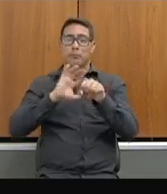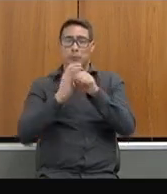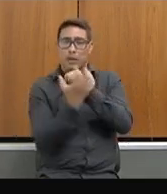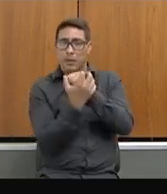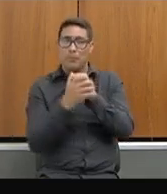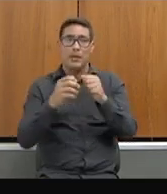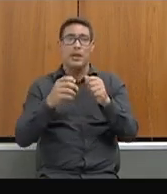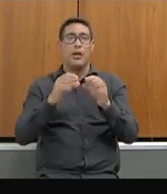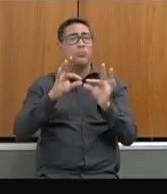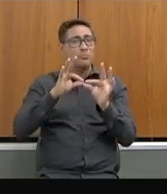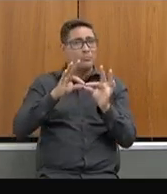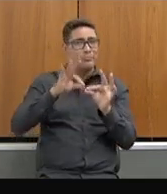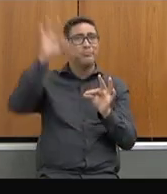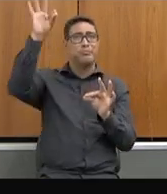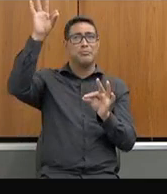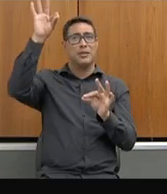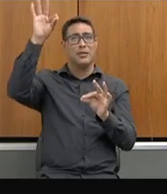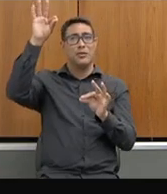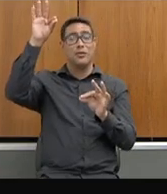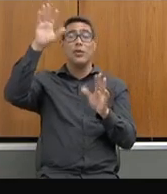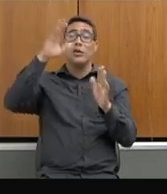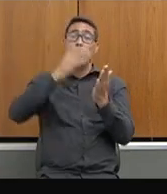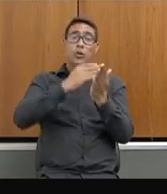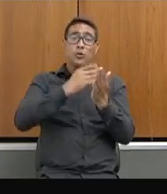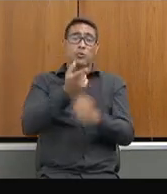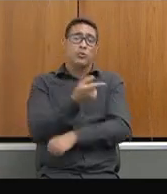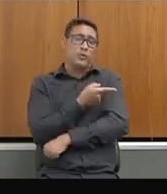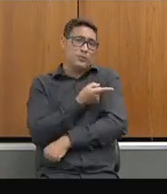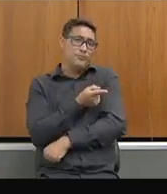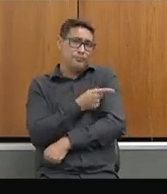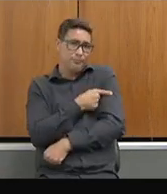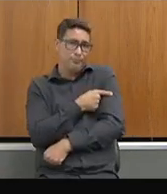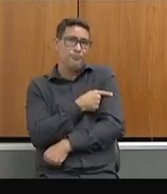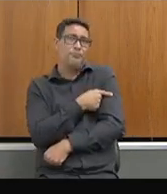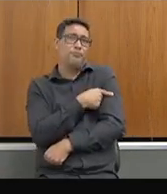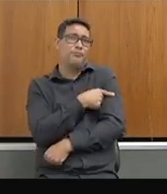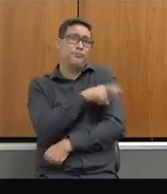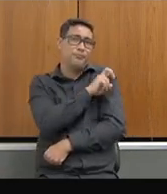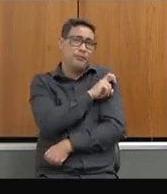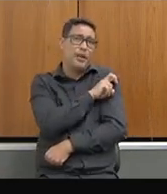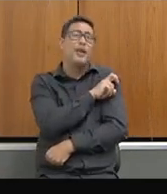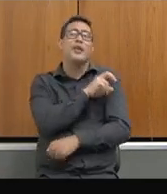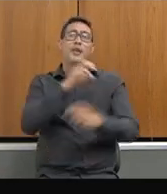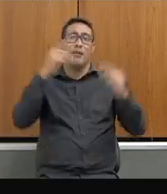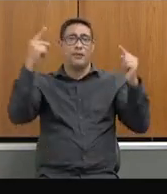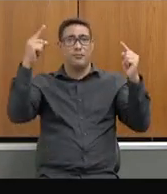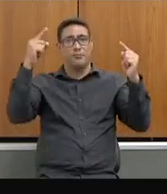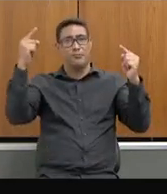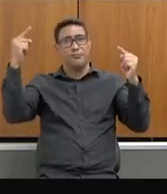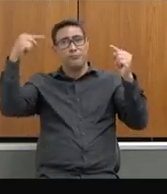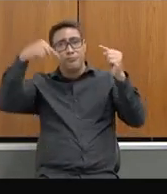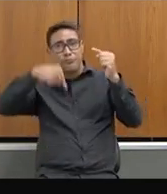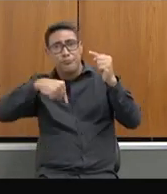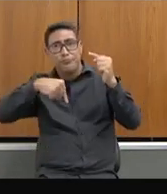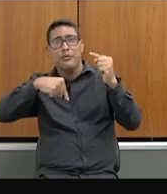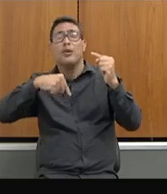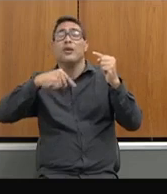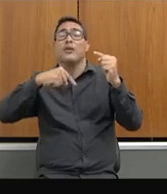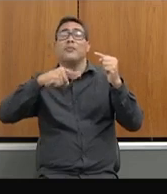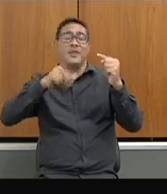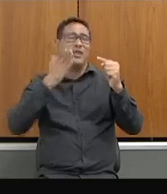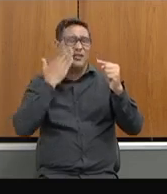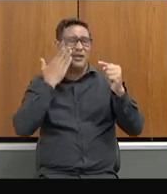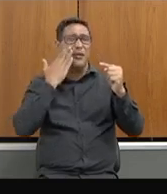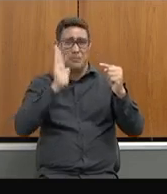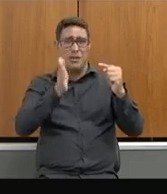Nos anos iniciais, tivemos uma queda, mas todo esse resultado já era esperado. Sabíamos que uma pandemia,